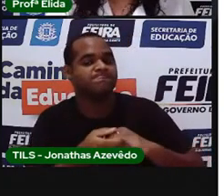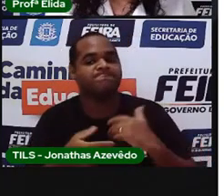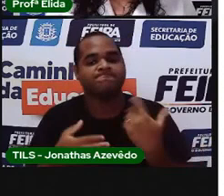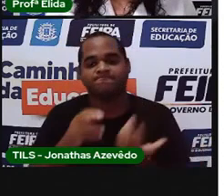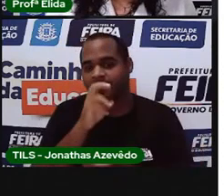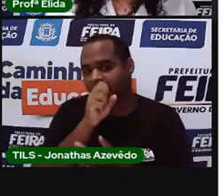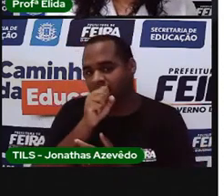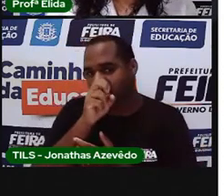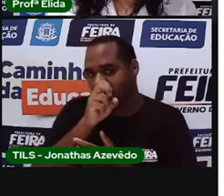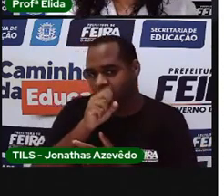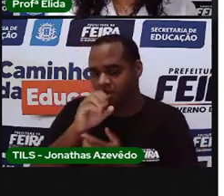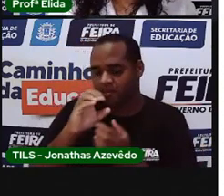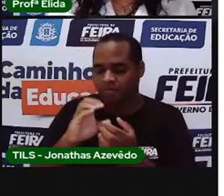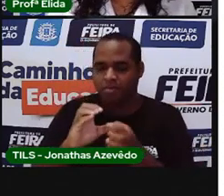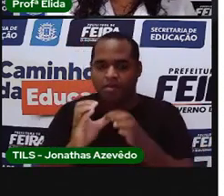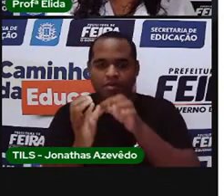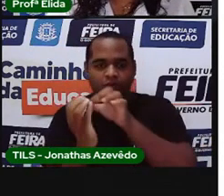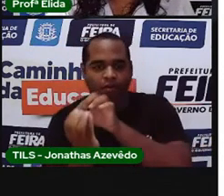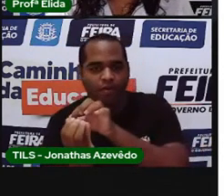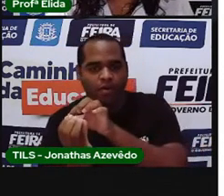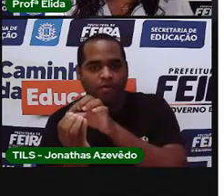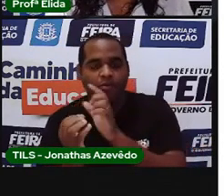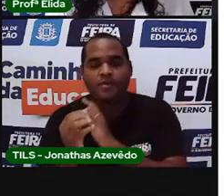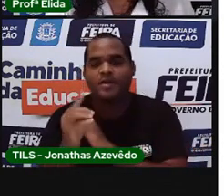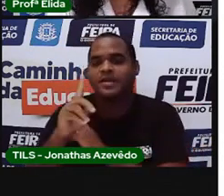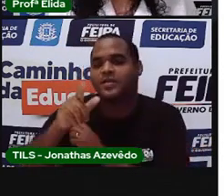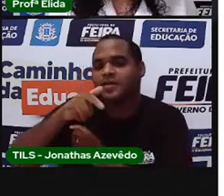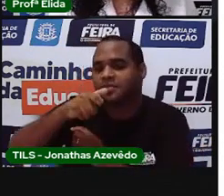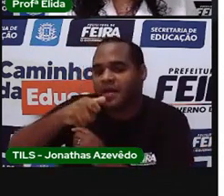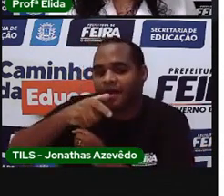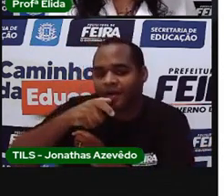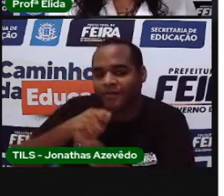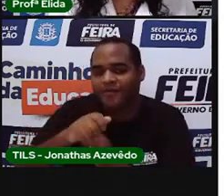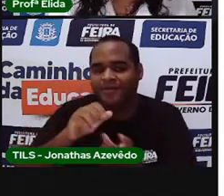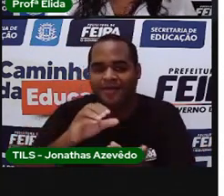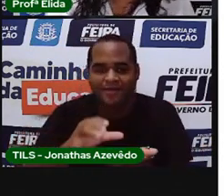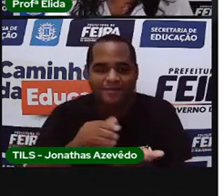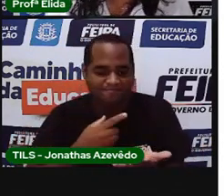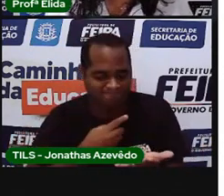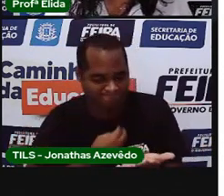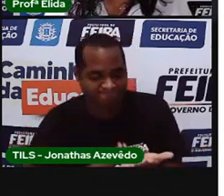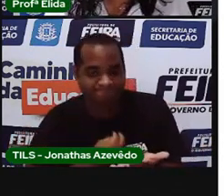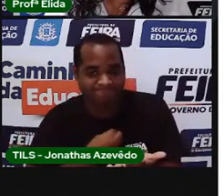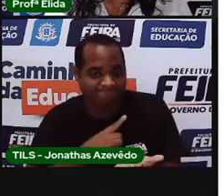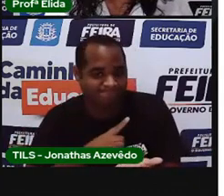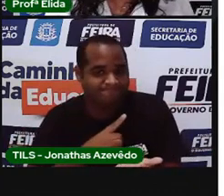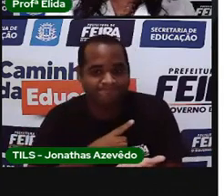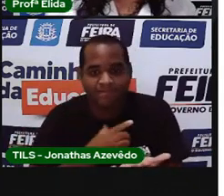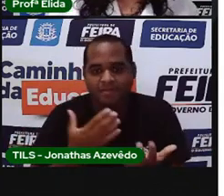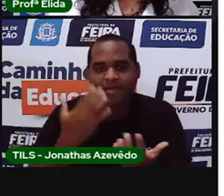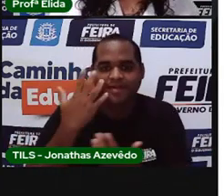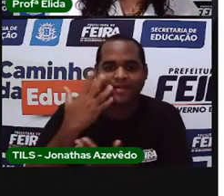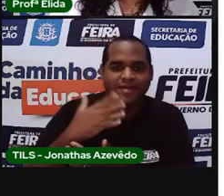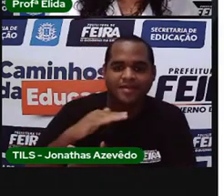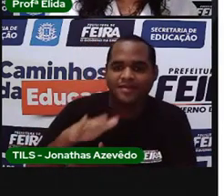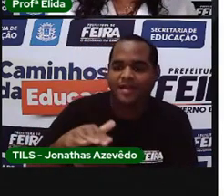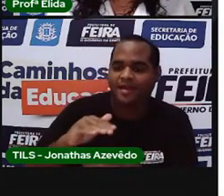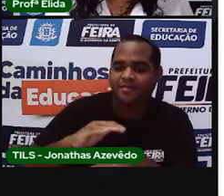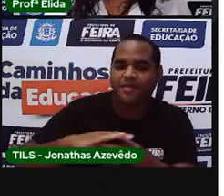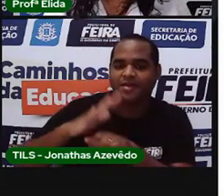mão. Da laranja eu quero um gomo, do limão eu quero um pedaço, da